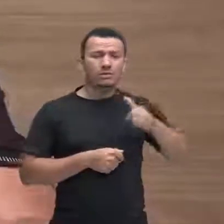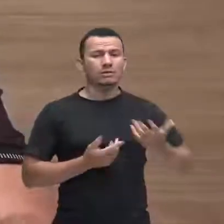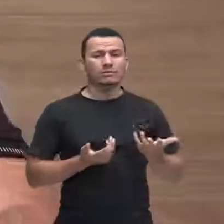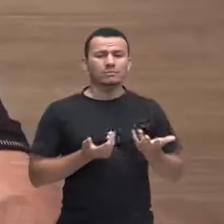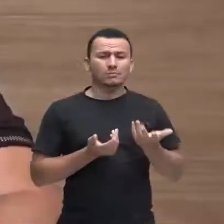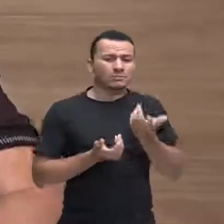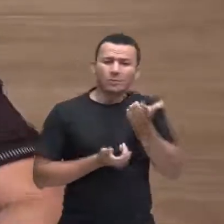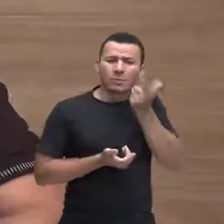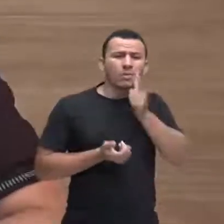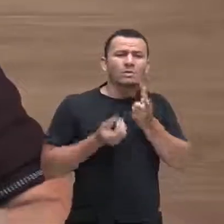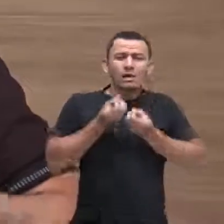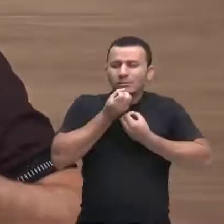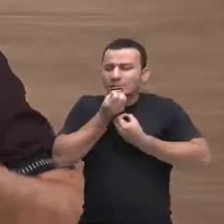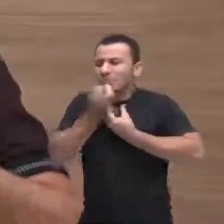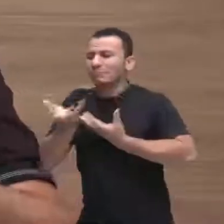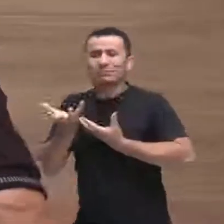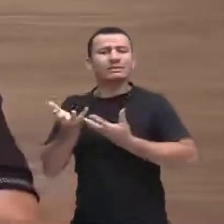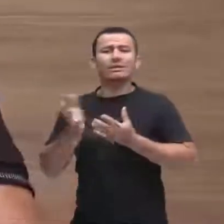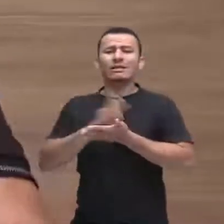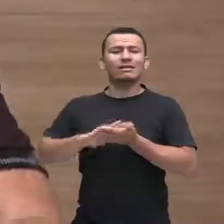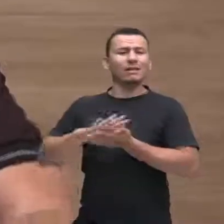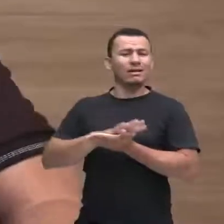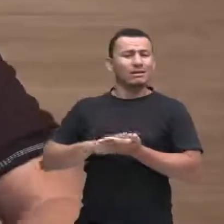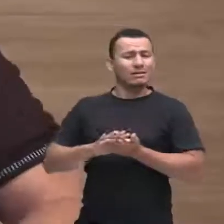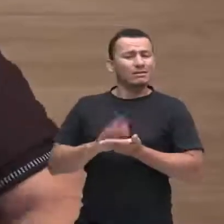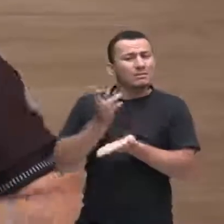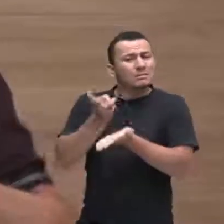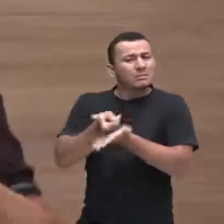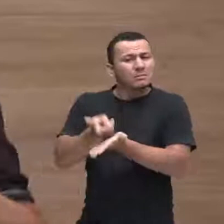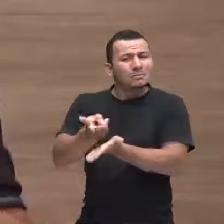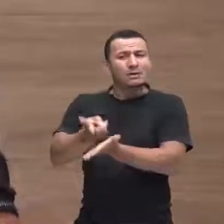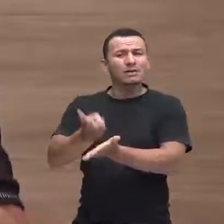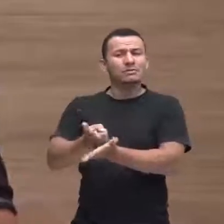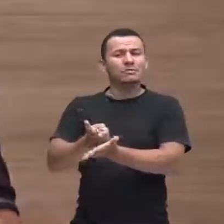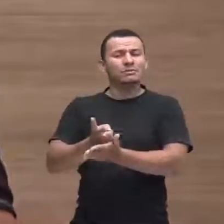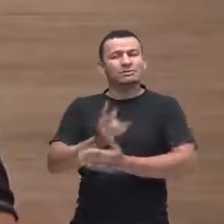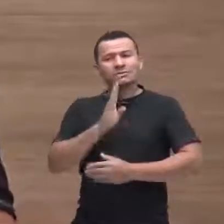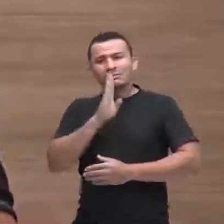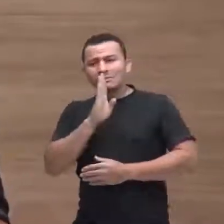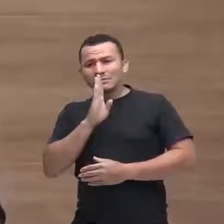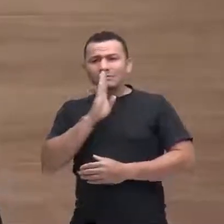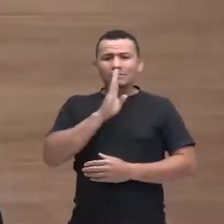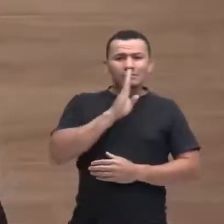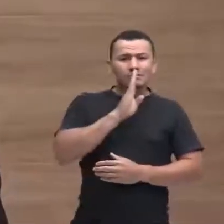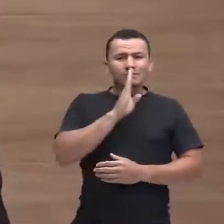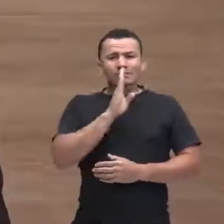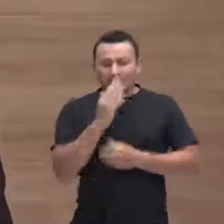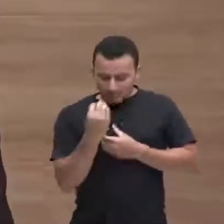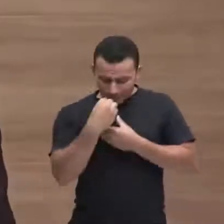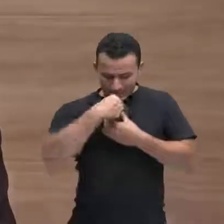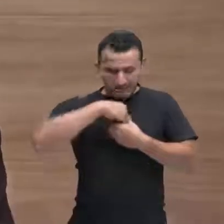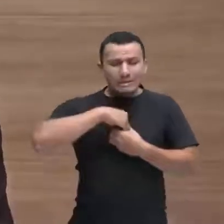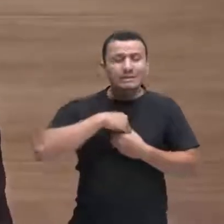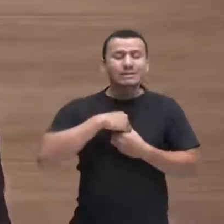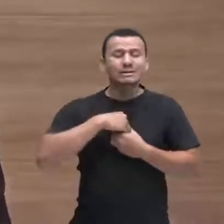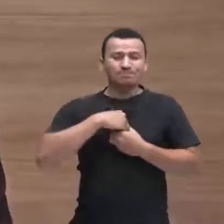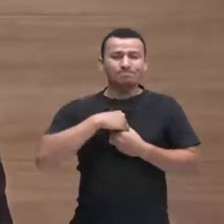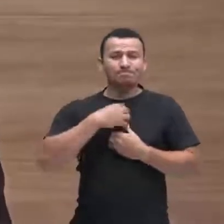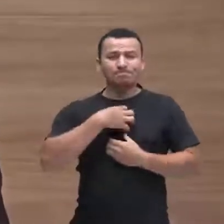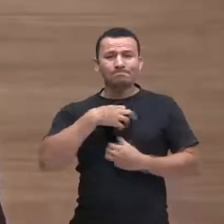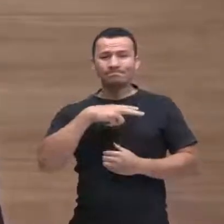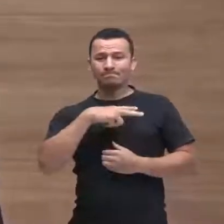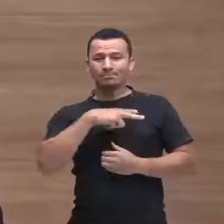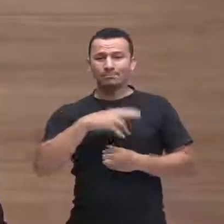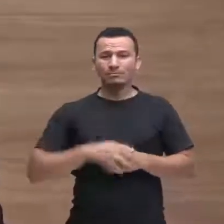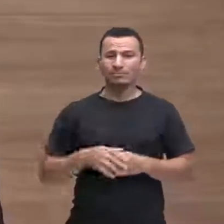conseguia falar, ela todo o tempo, ela muito para ela, dentro dela. E o Paulo, um dia,